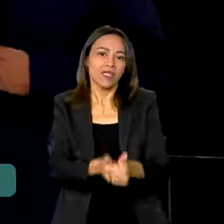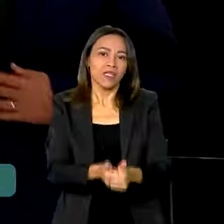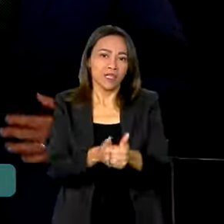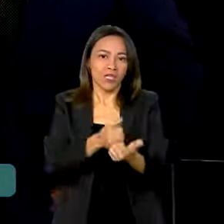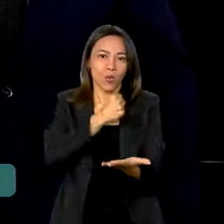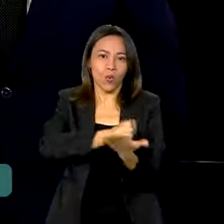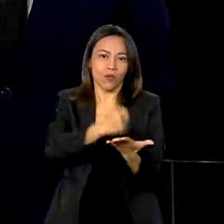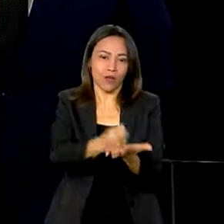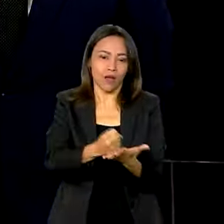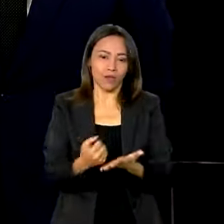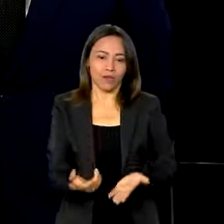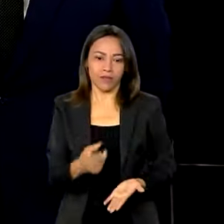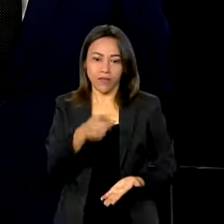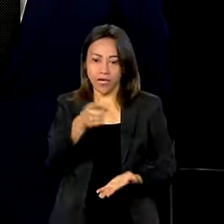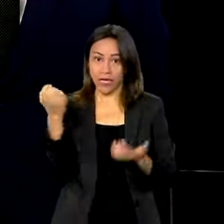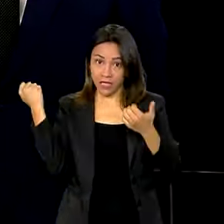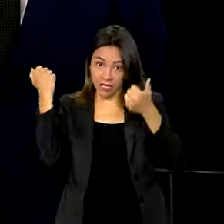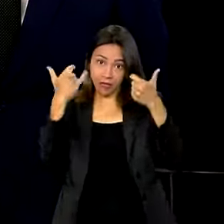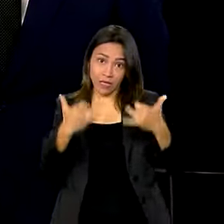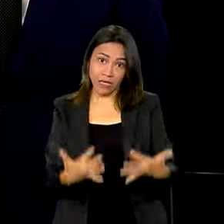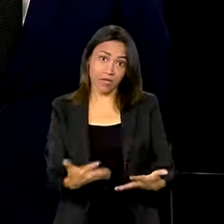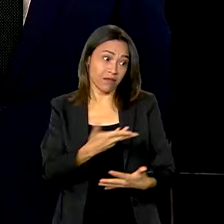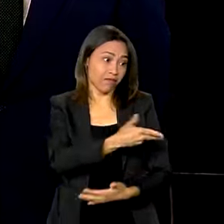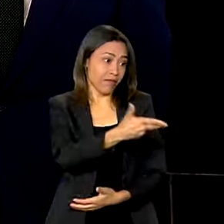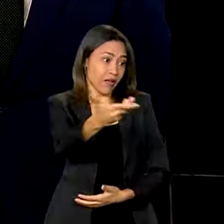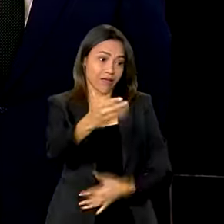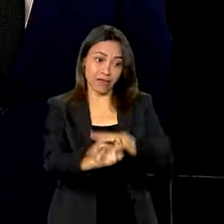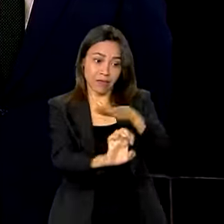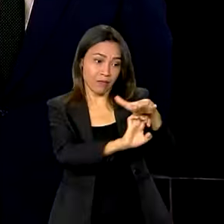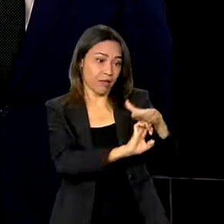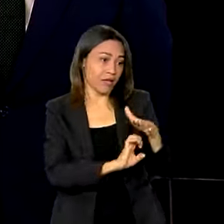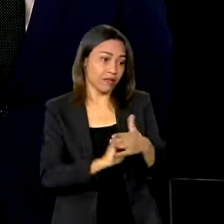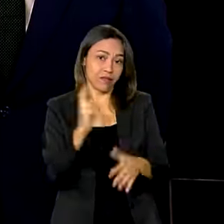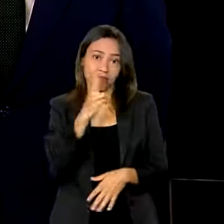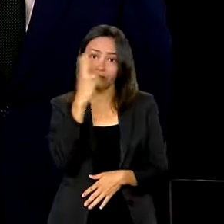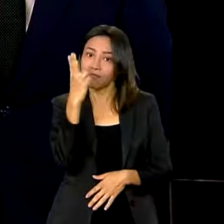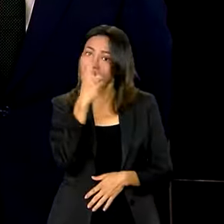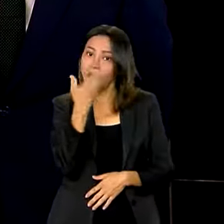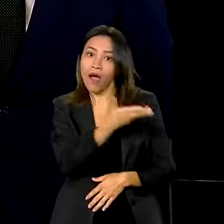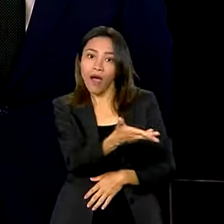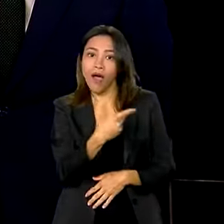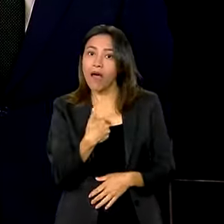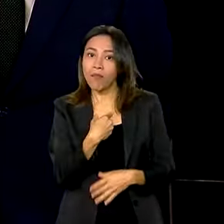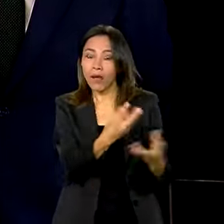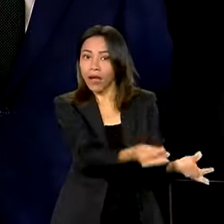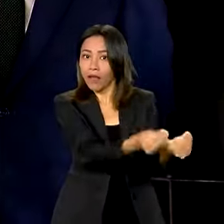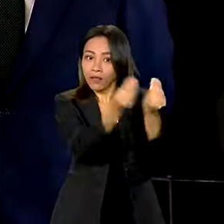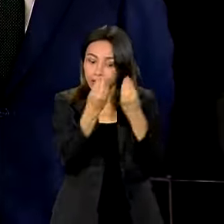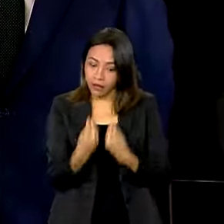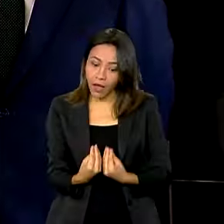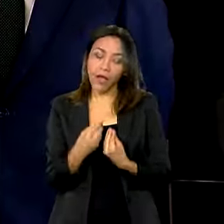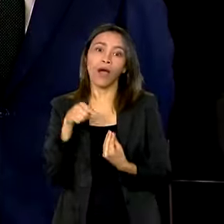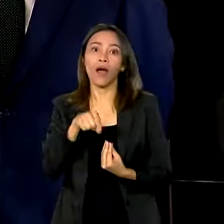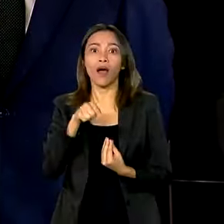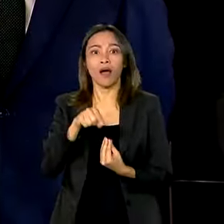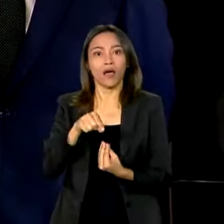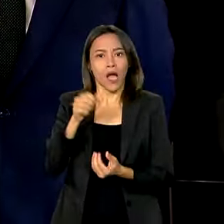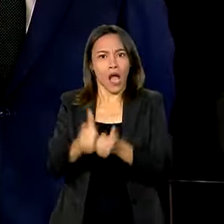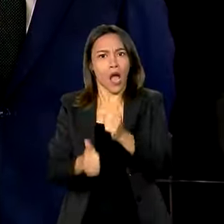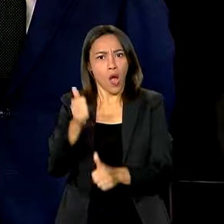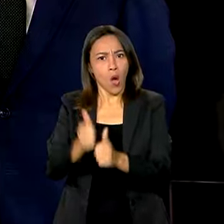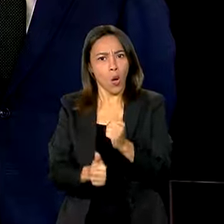uma empresa que não tem capacidade financeira de operar um volume financeiro desse tamanho.